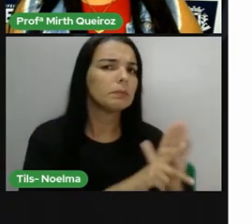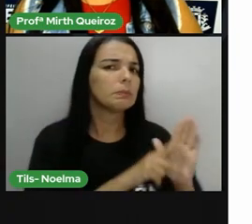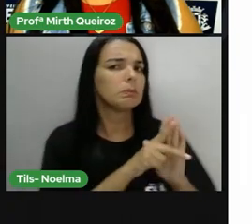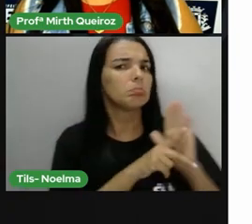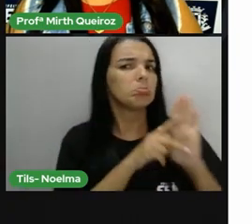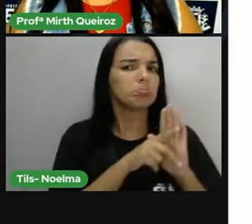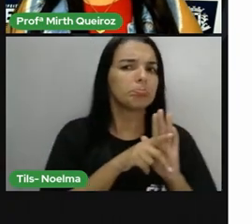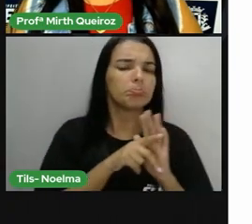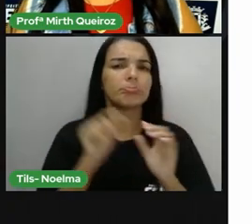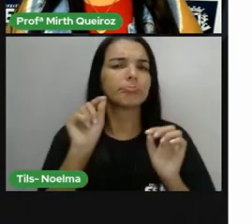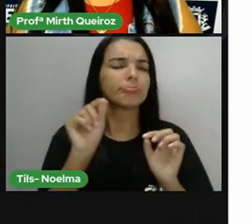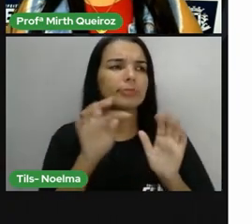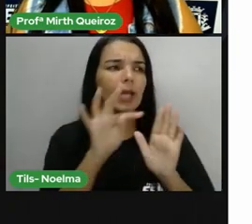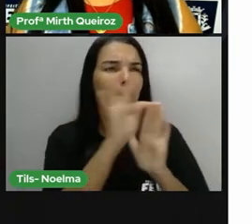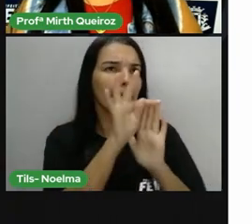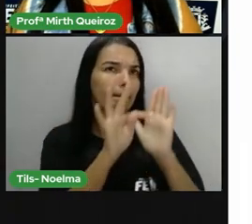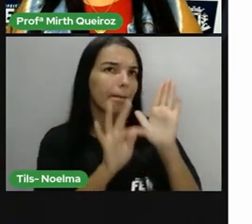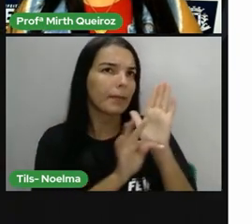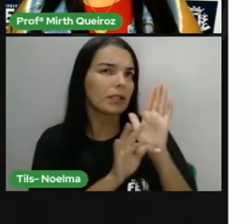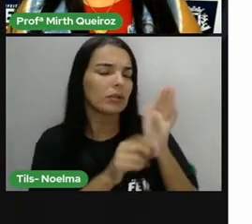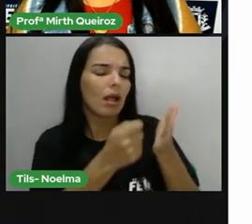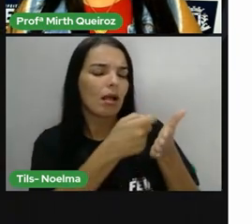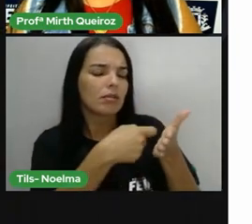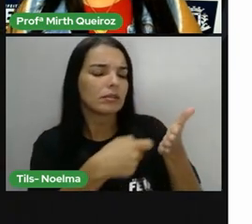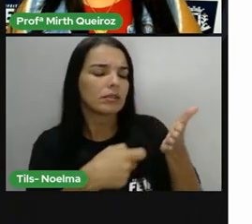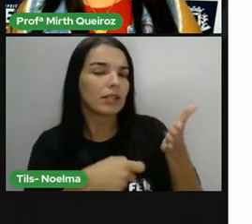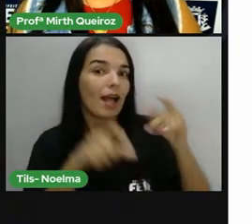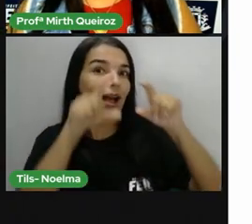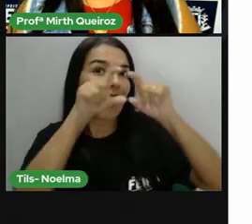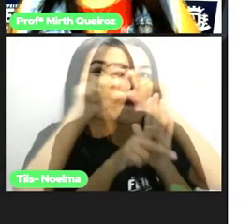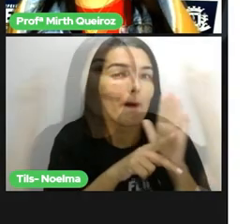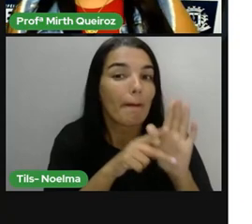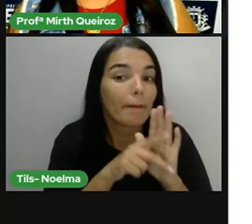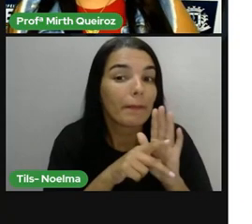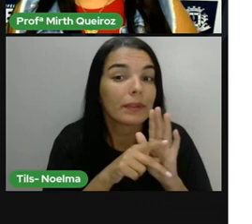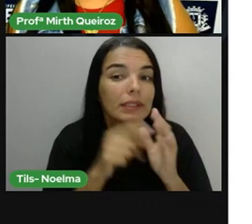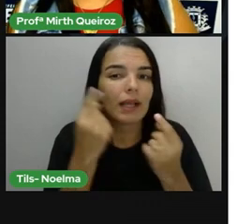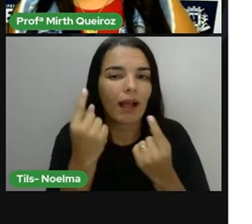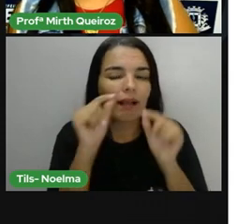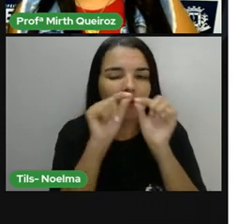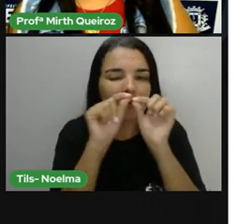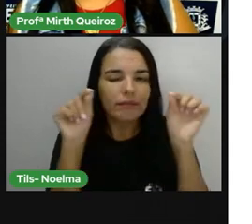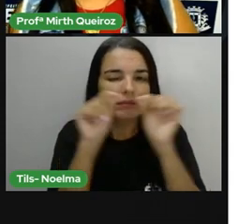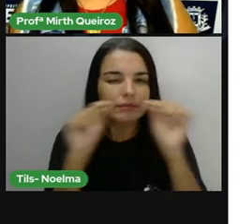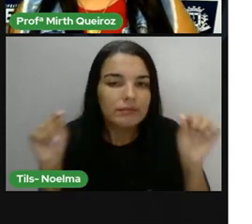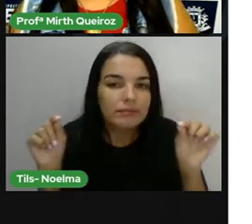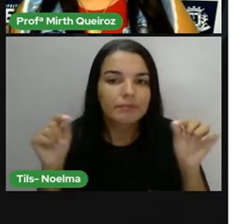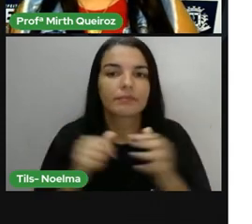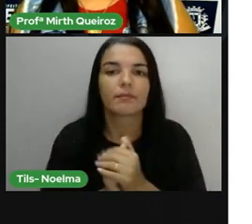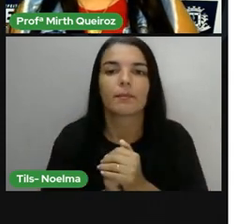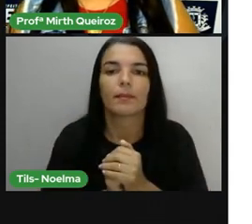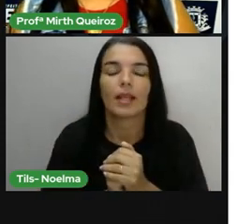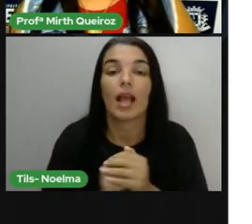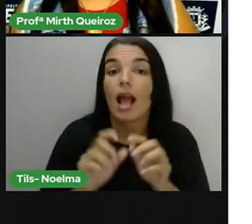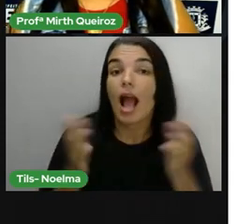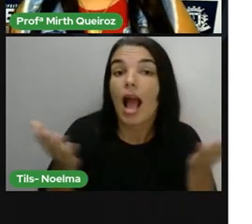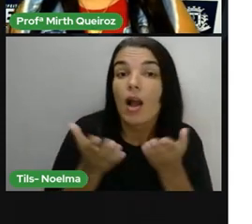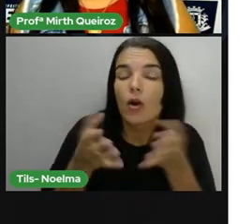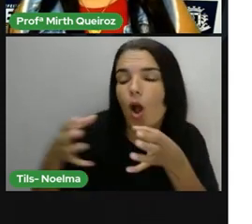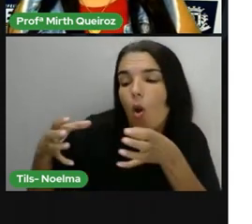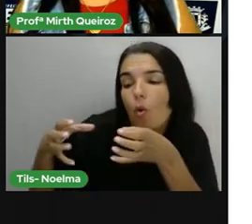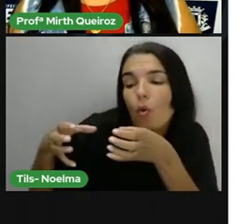é um texto escrito em versos. Cada linha é um verso de um poema.